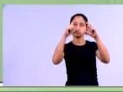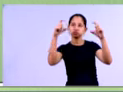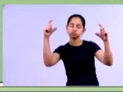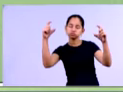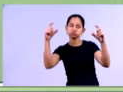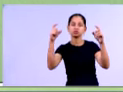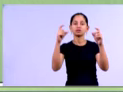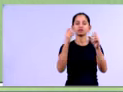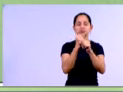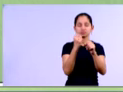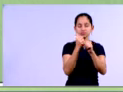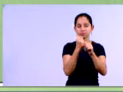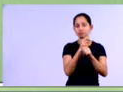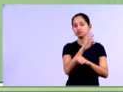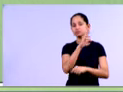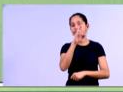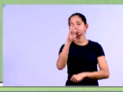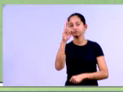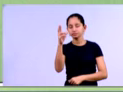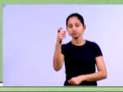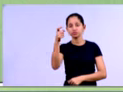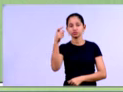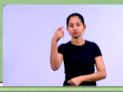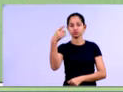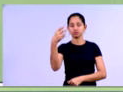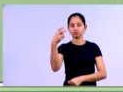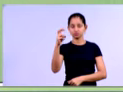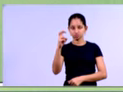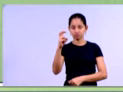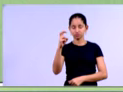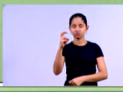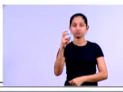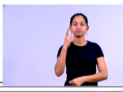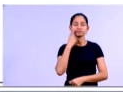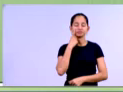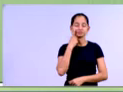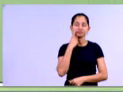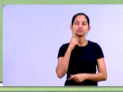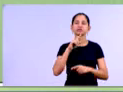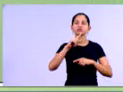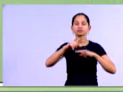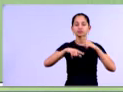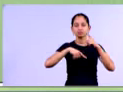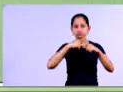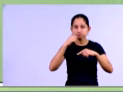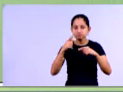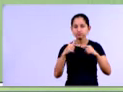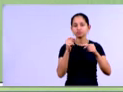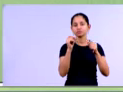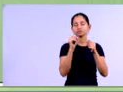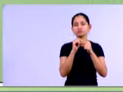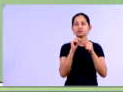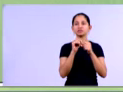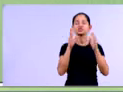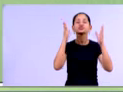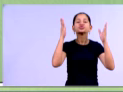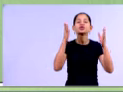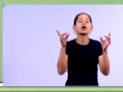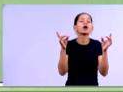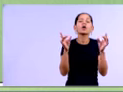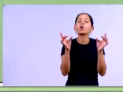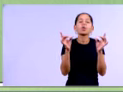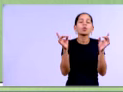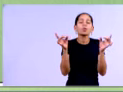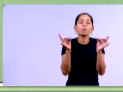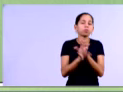total do PL vai dar esse fator aqui, ok? Então, na sequência, olha aí já o modelo completo,